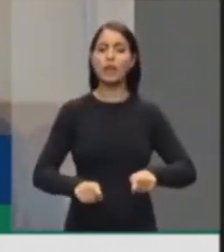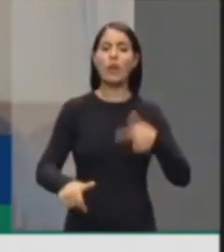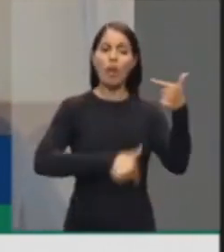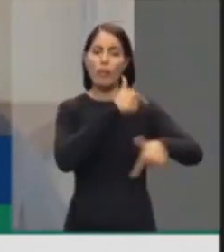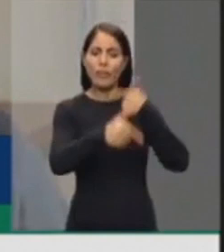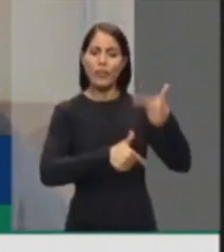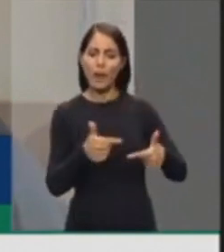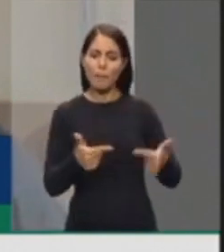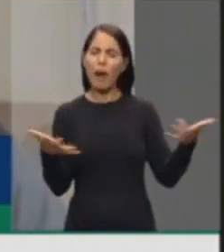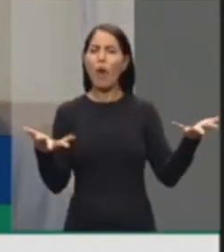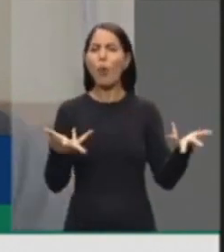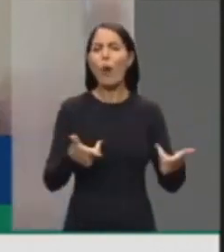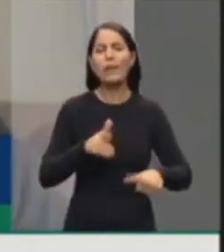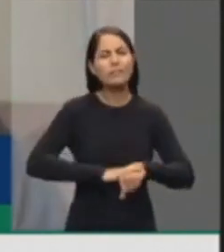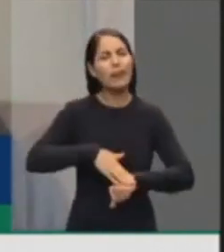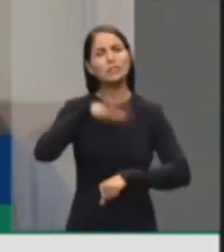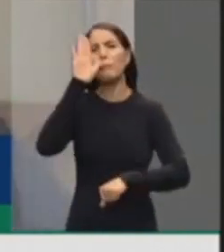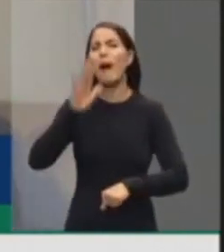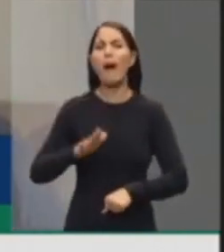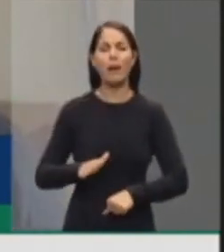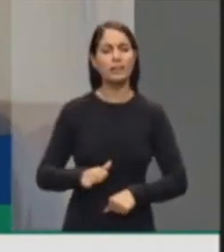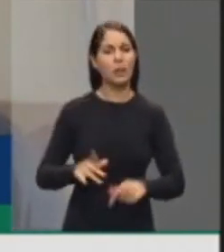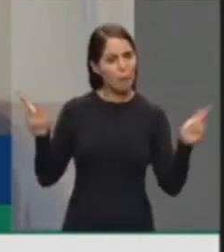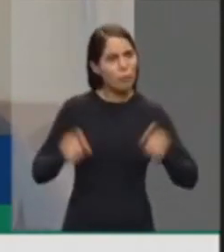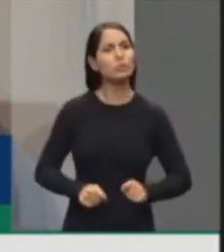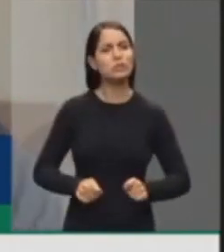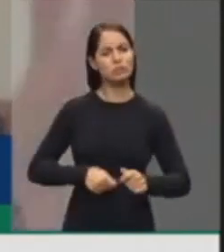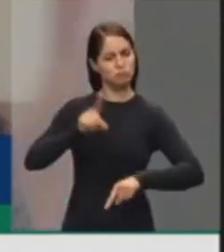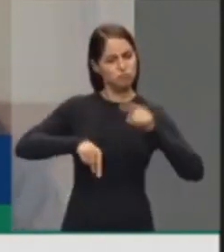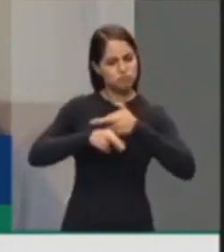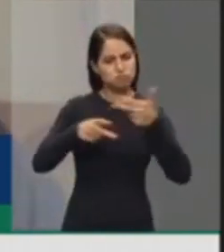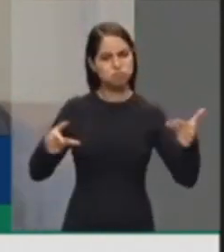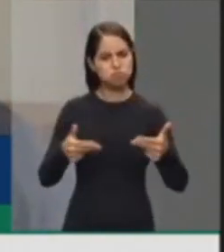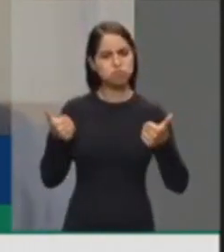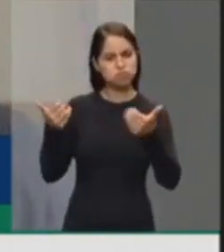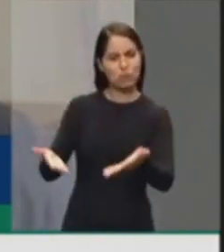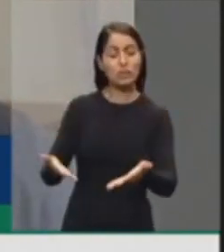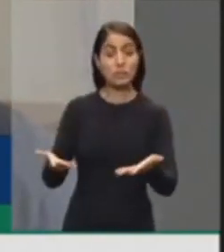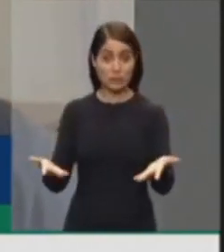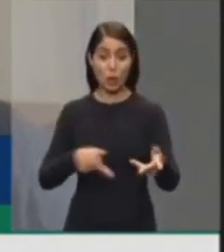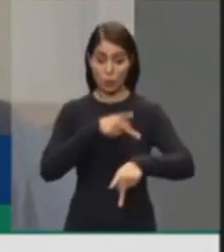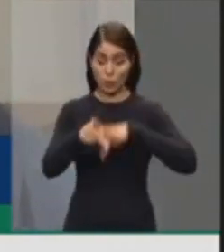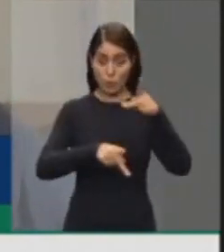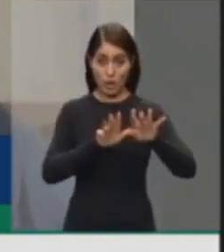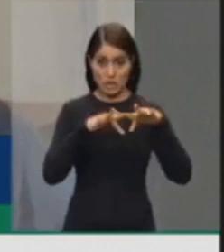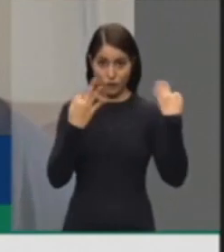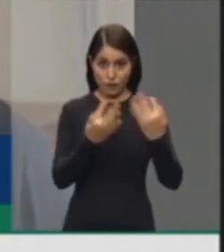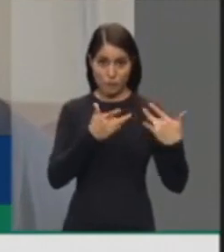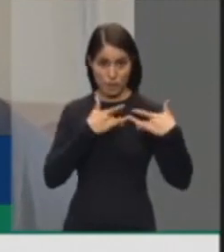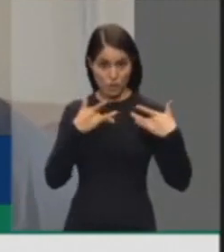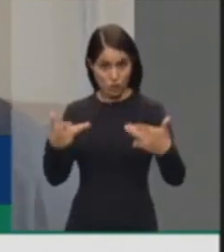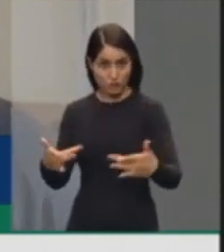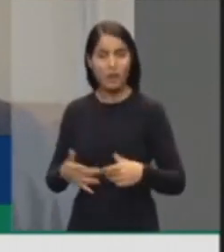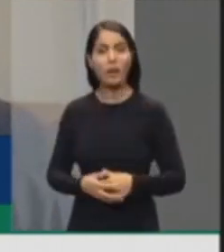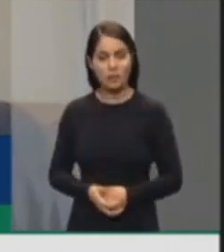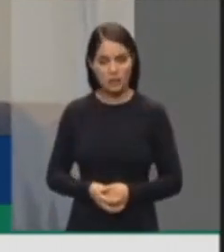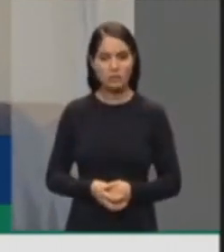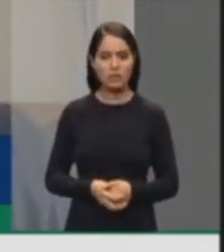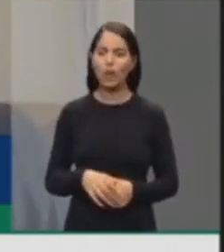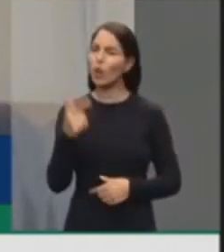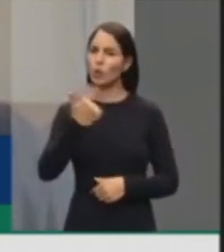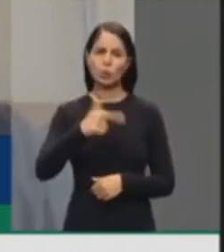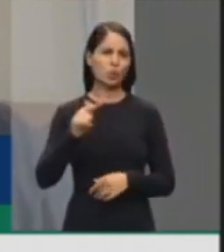de trabalho, para que tenha melhores equipamentos. E me solidarizo aqui com a família. Inclusive, não há nada a se